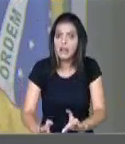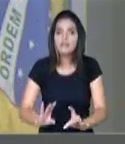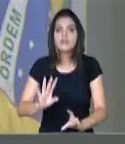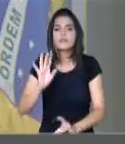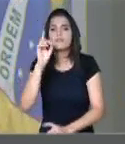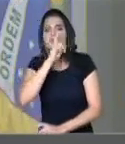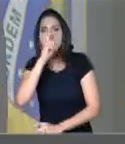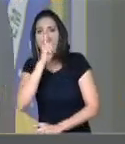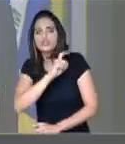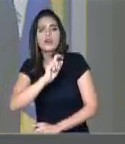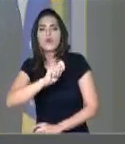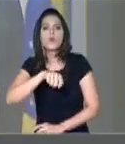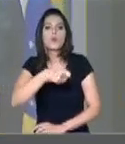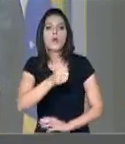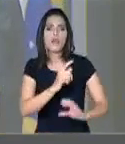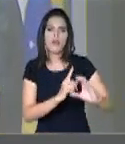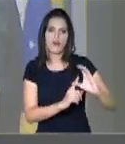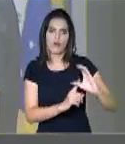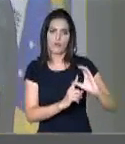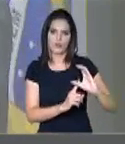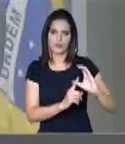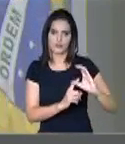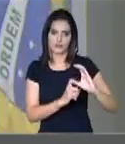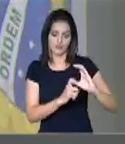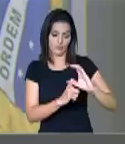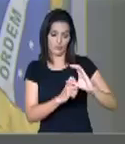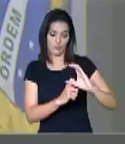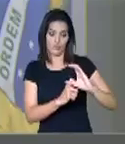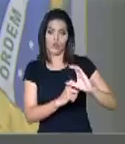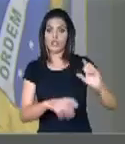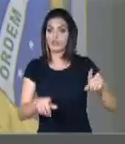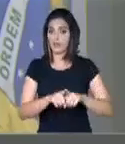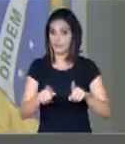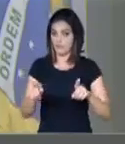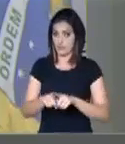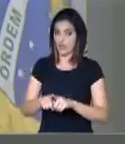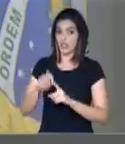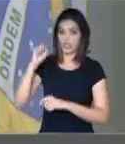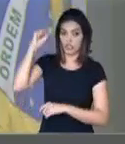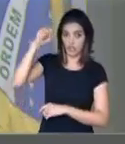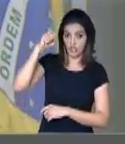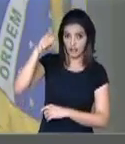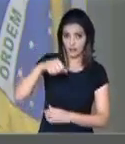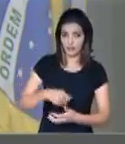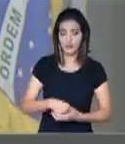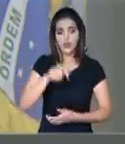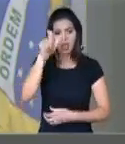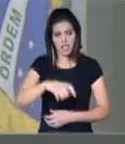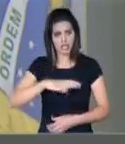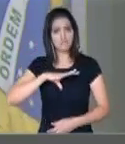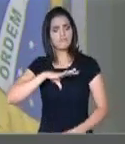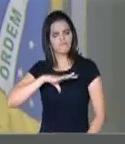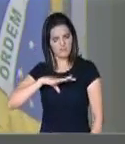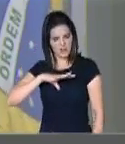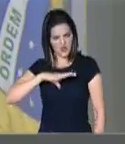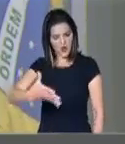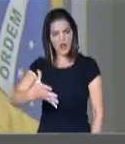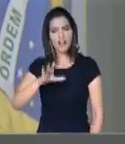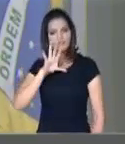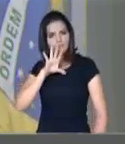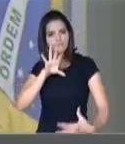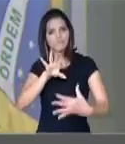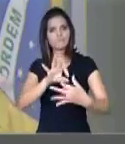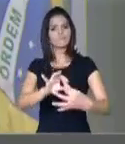comunismo e do que é o socialismo. Com a coragem de um estadista, com a coragem